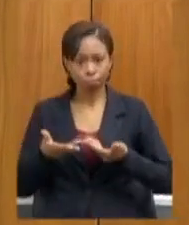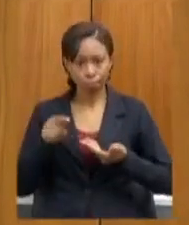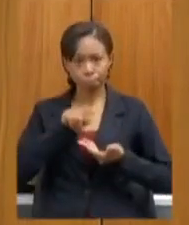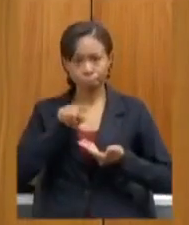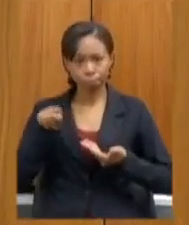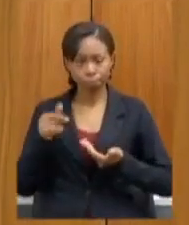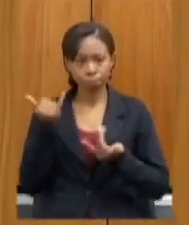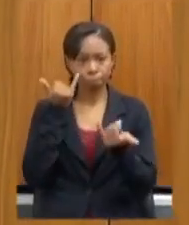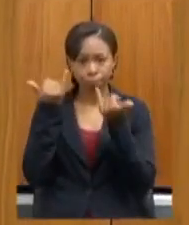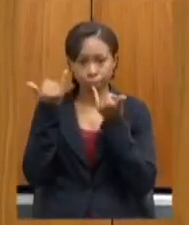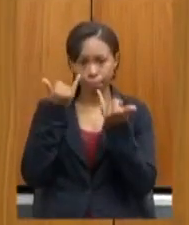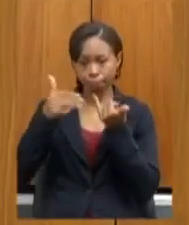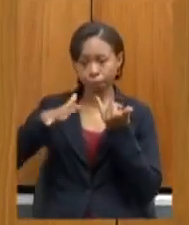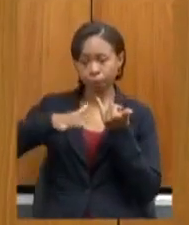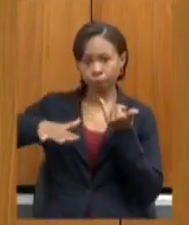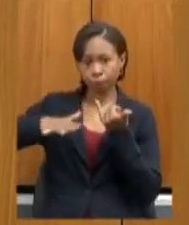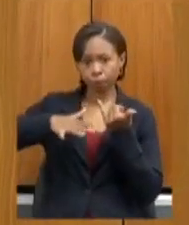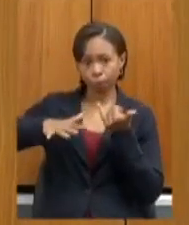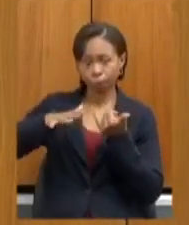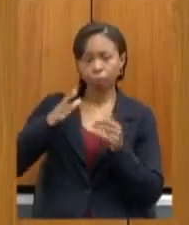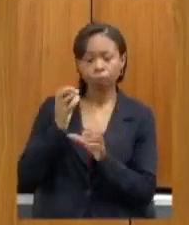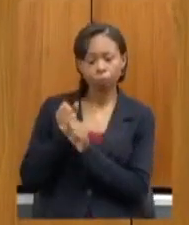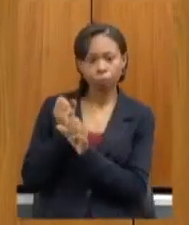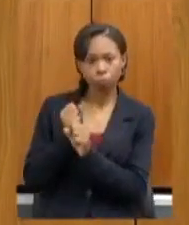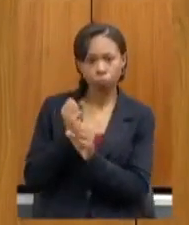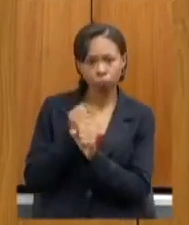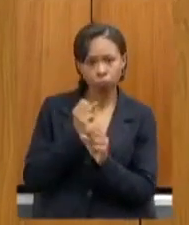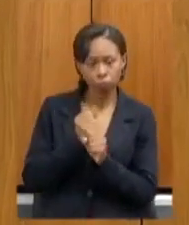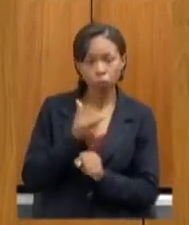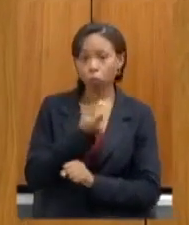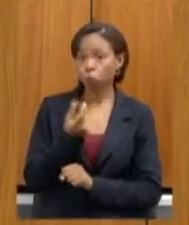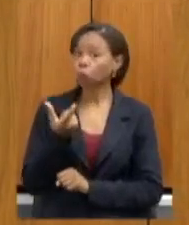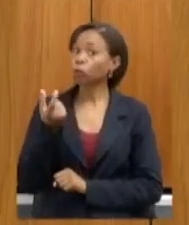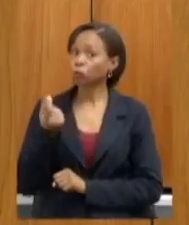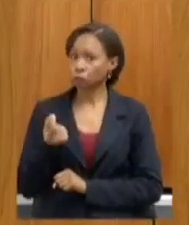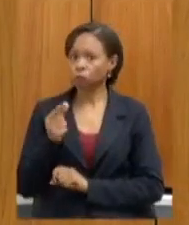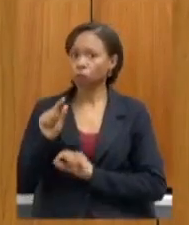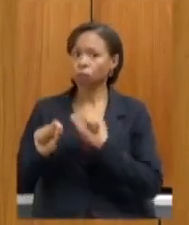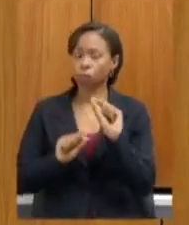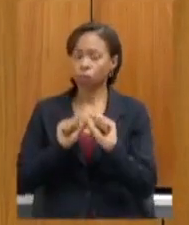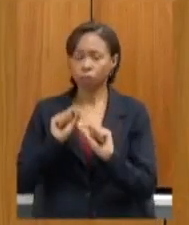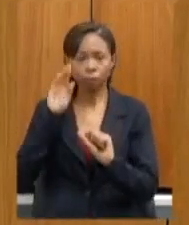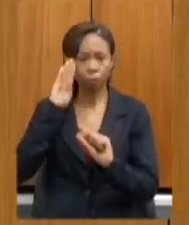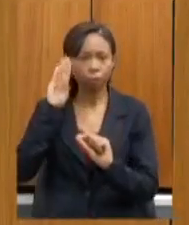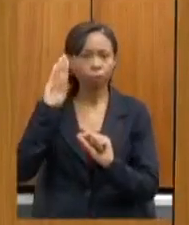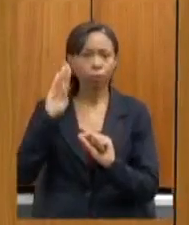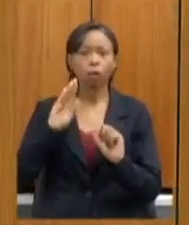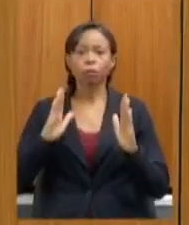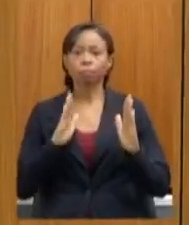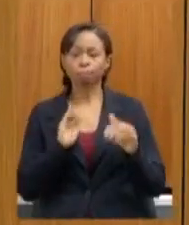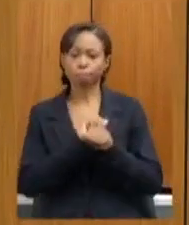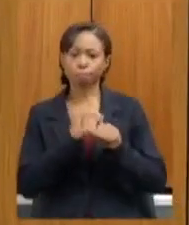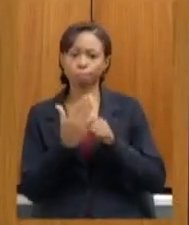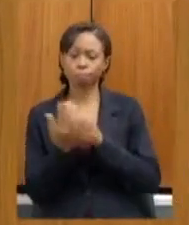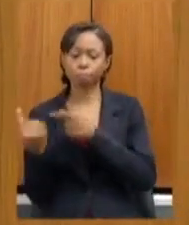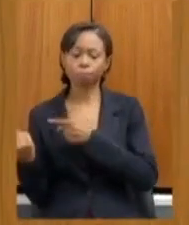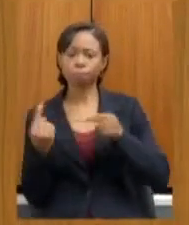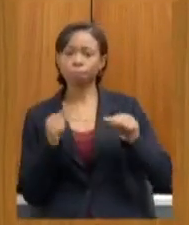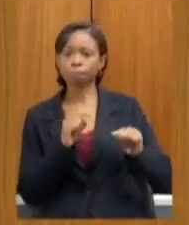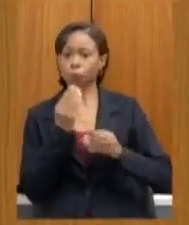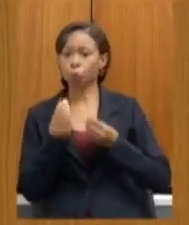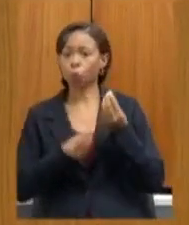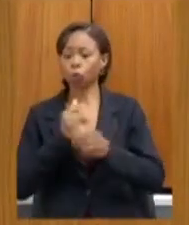áreas em 2020, com destaque para as ações adotadas para o enfrentamento da pandemia de COVID-19